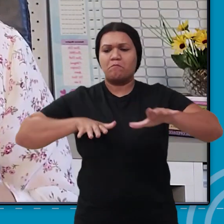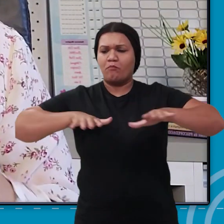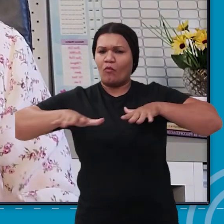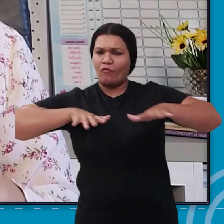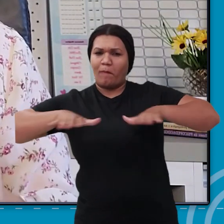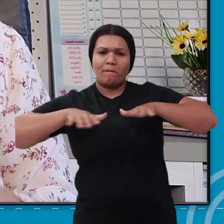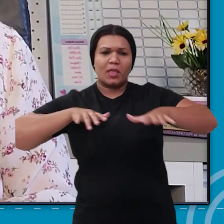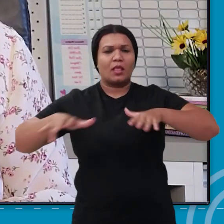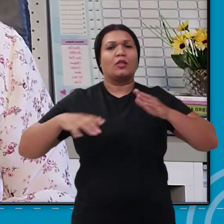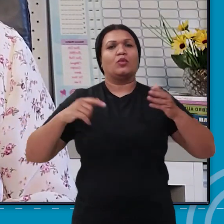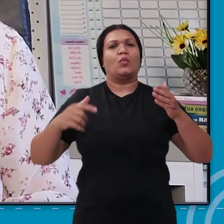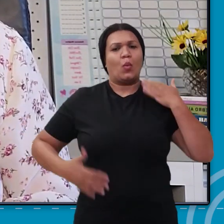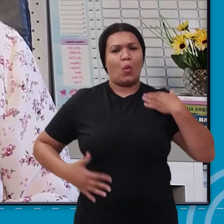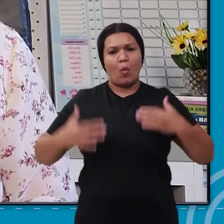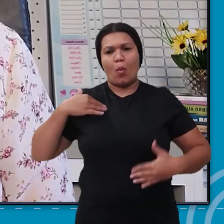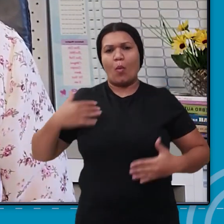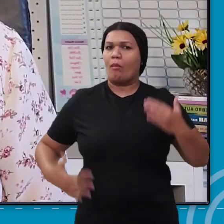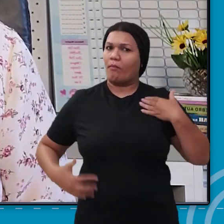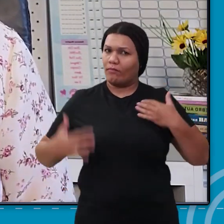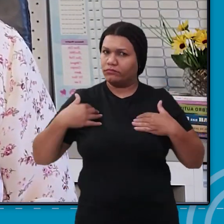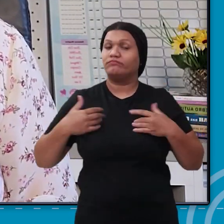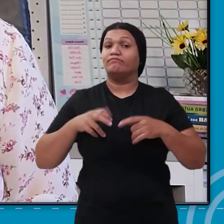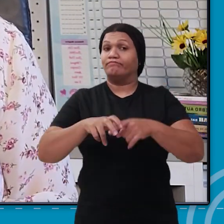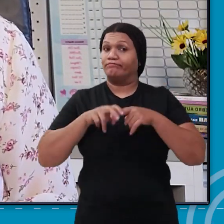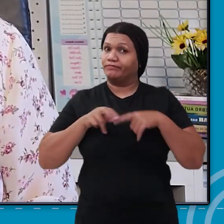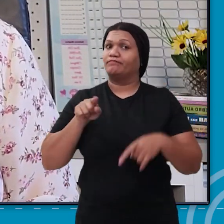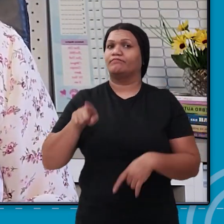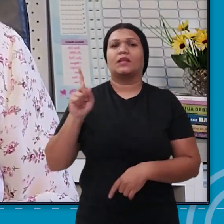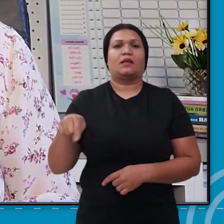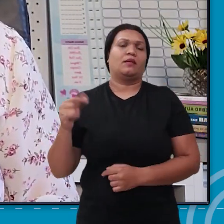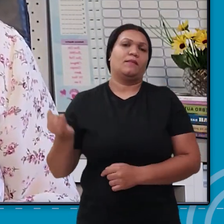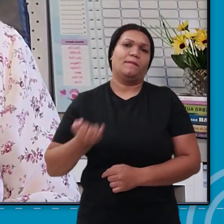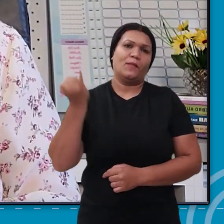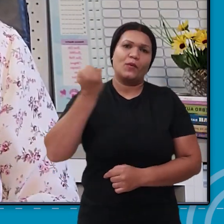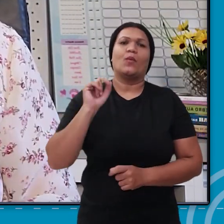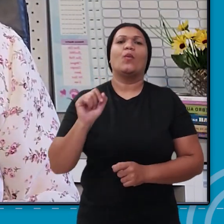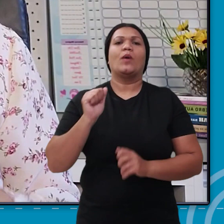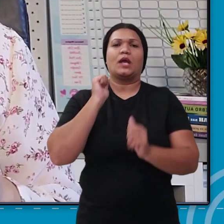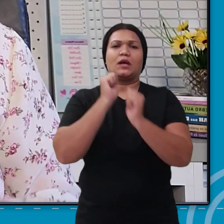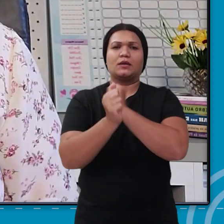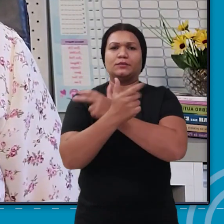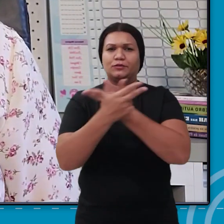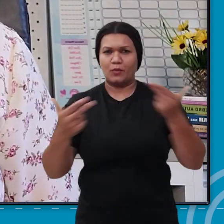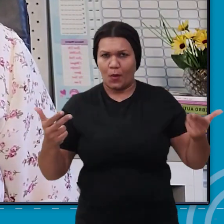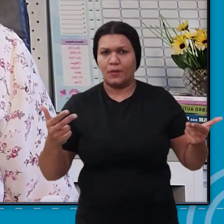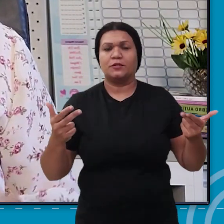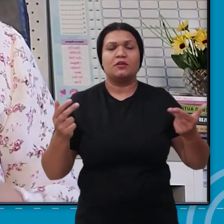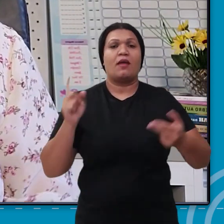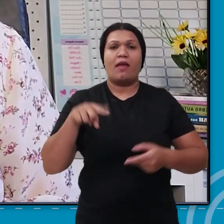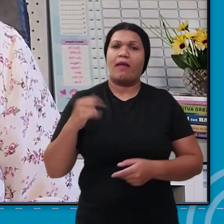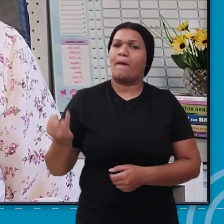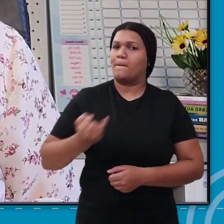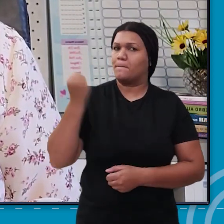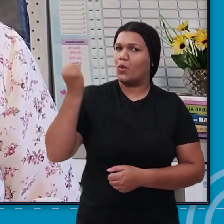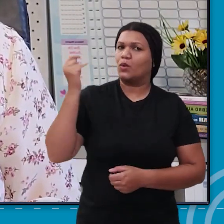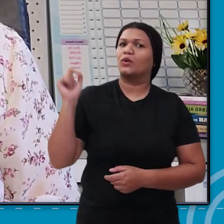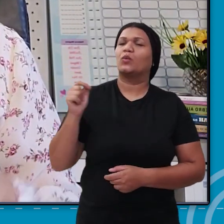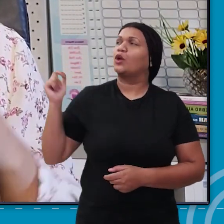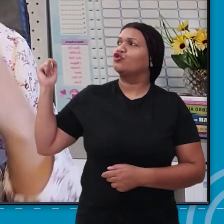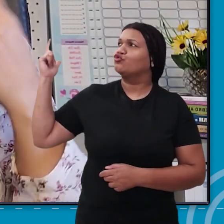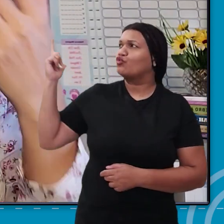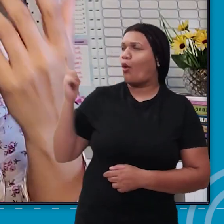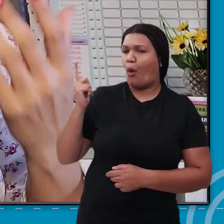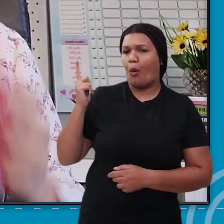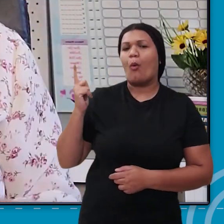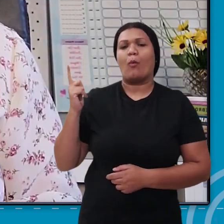do movimento, né? Do movimento corporal. Então, assim, é muito importante o esporte, é muito importante